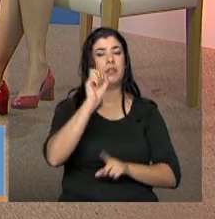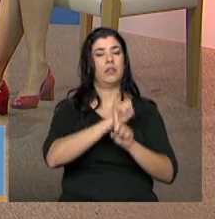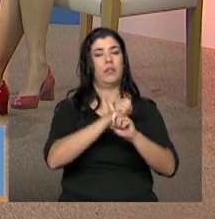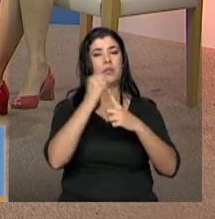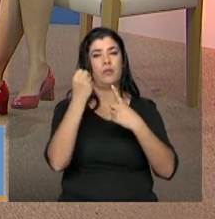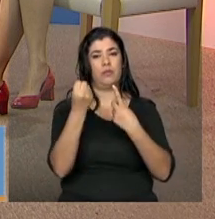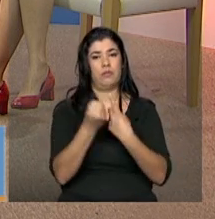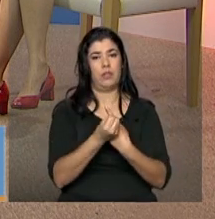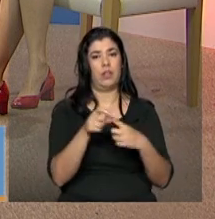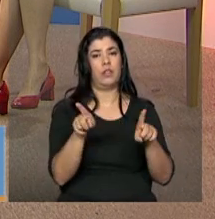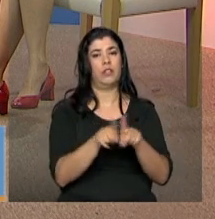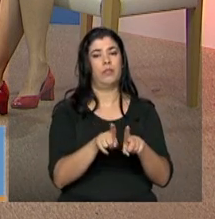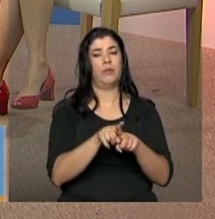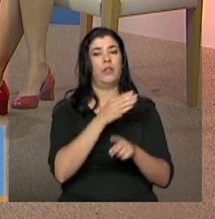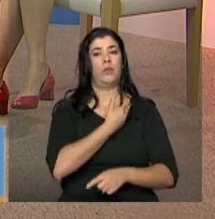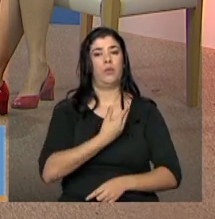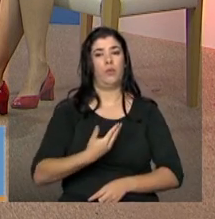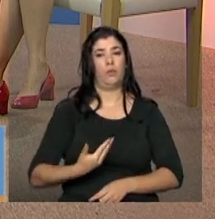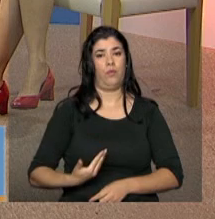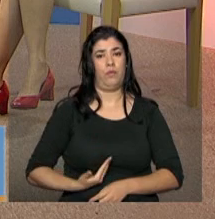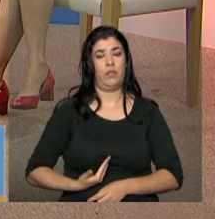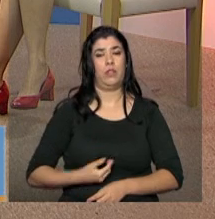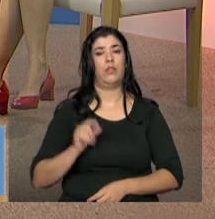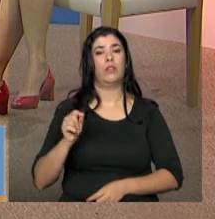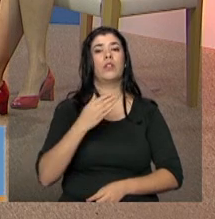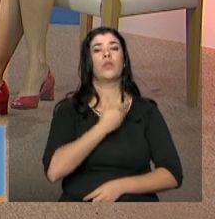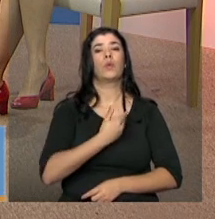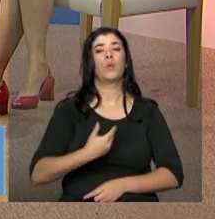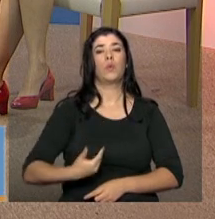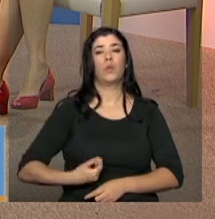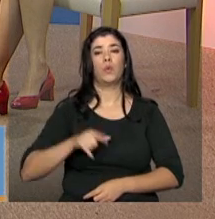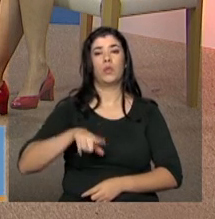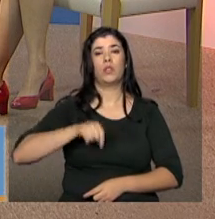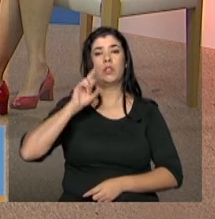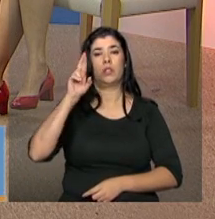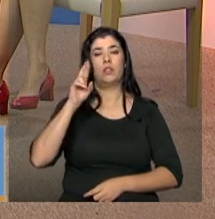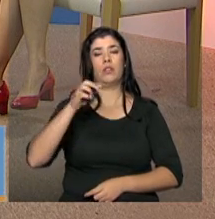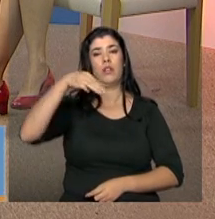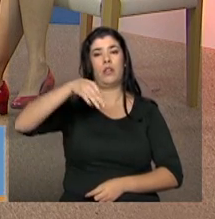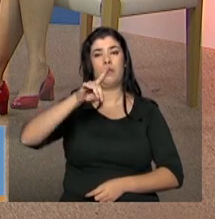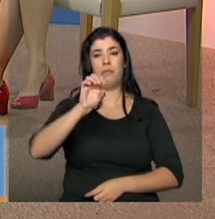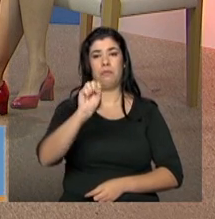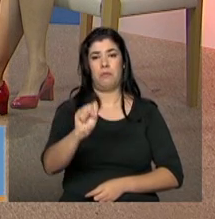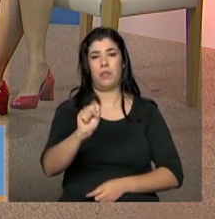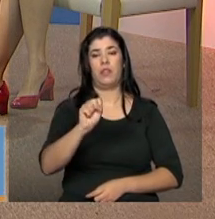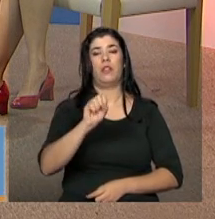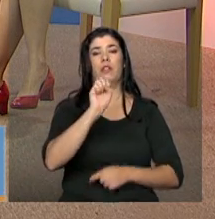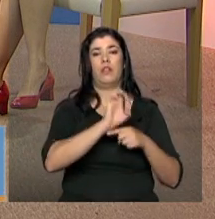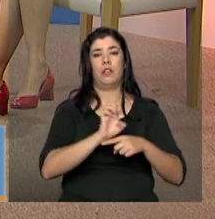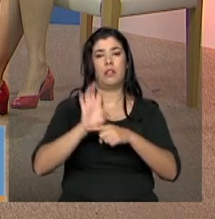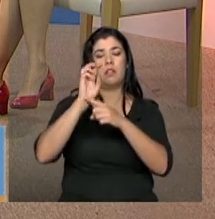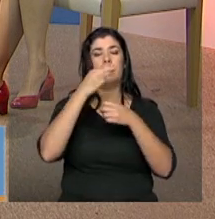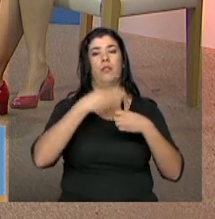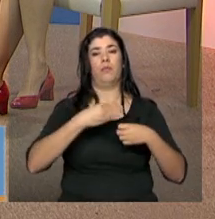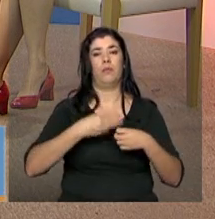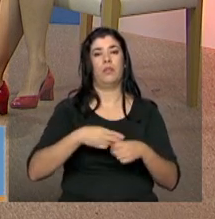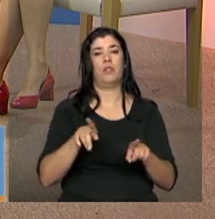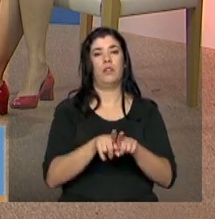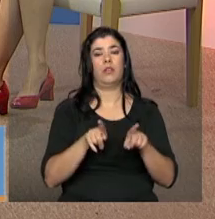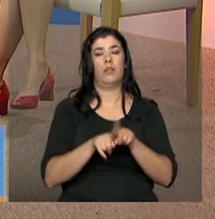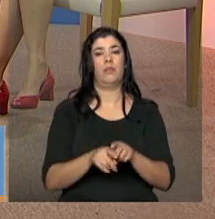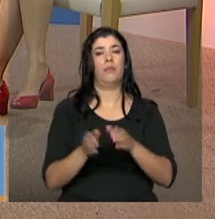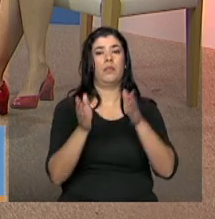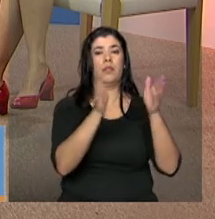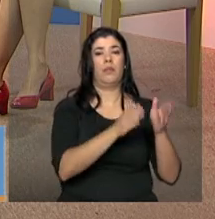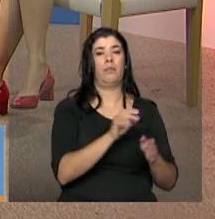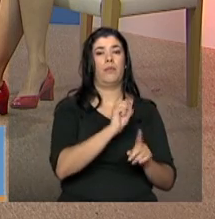civil e do governo. Do governo, com representantes do MDS, dos estados, dos municípios, e a sociedade civil,